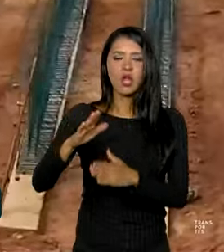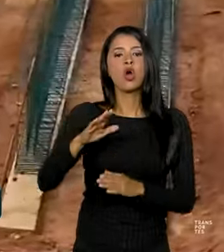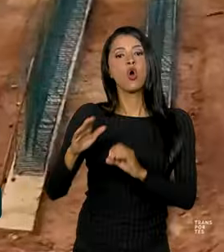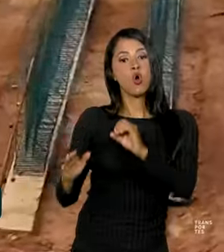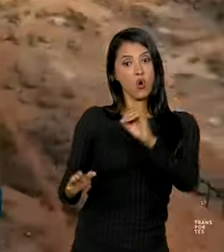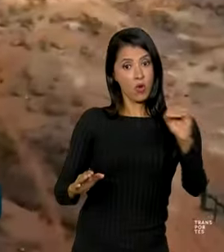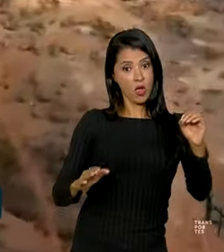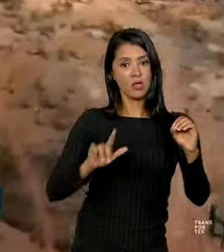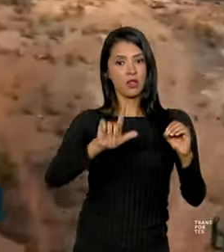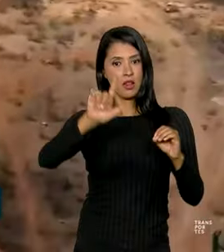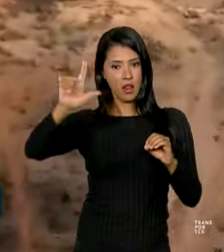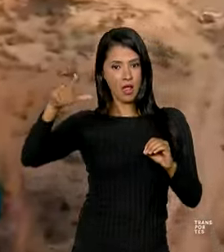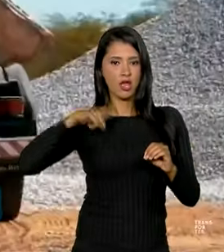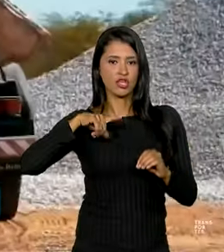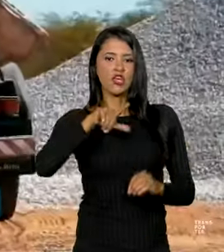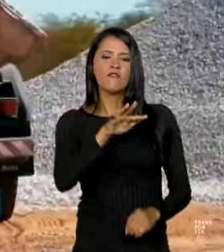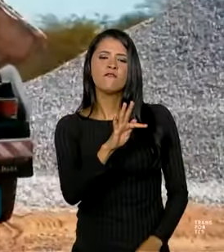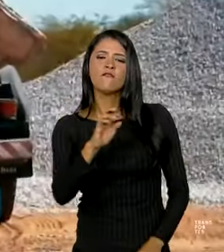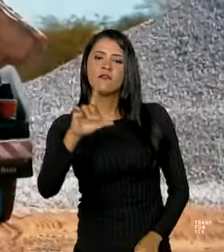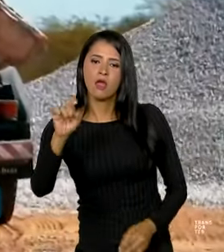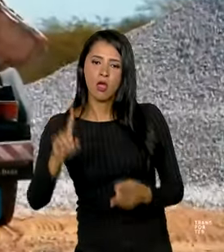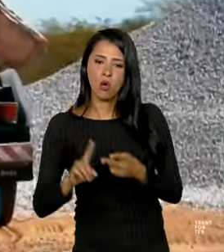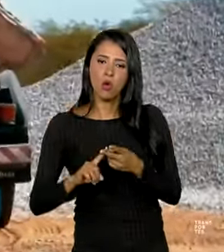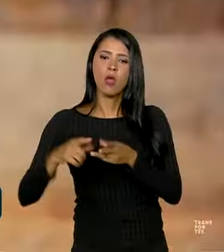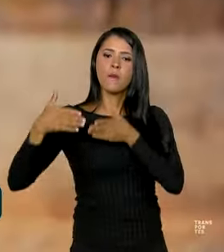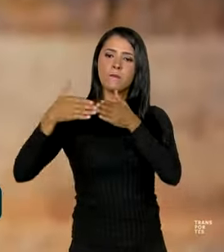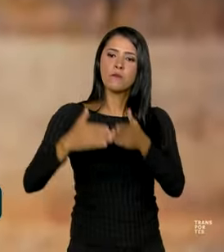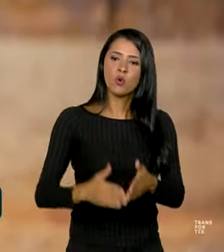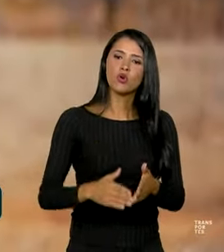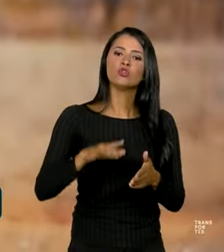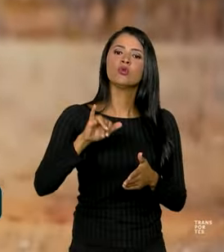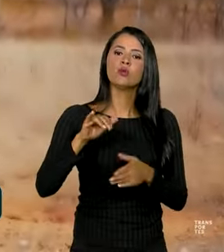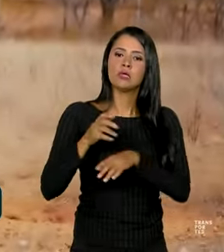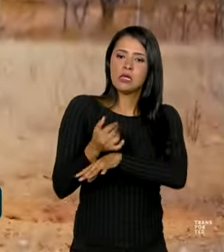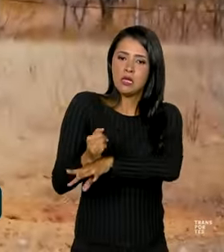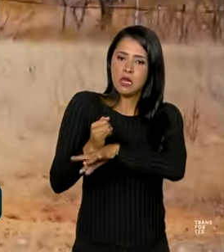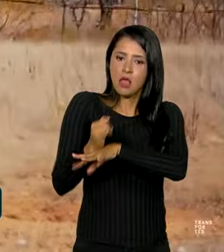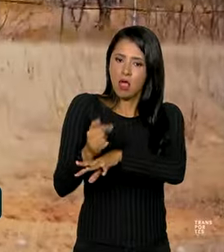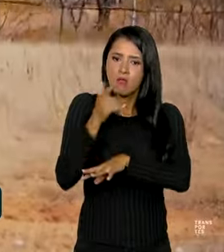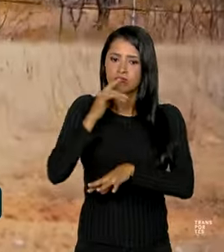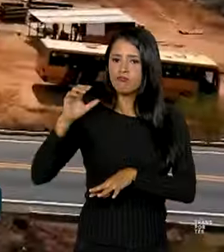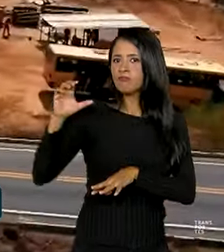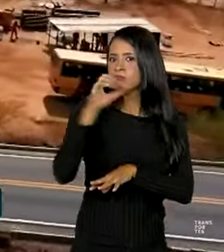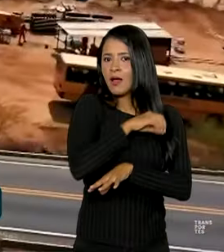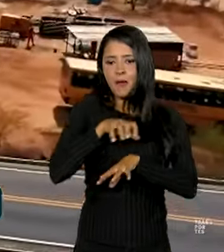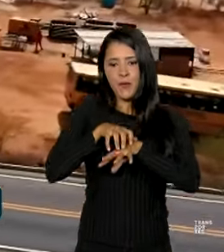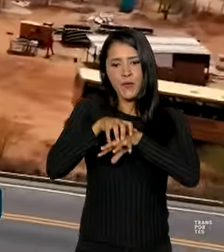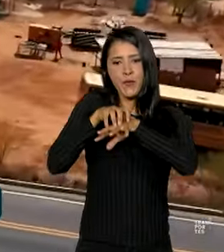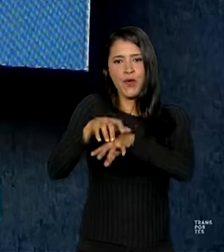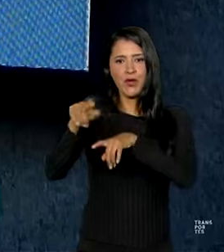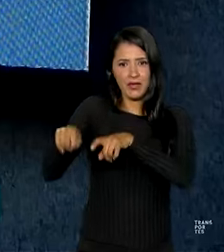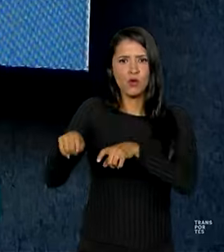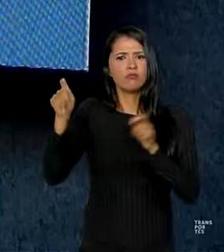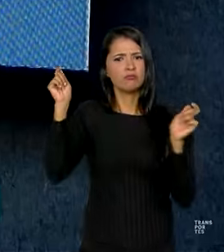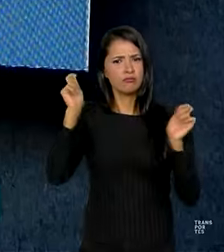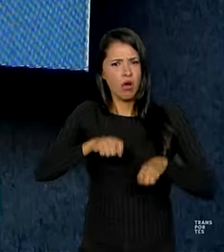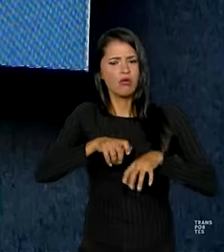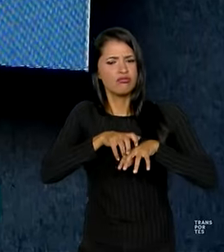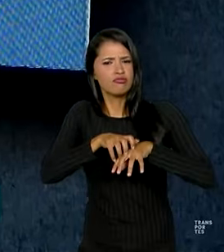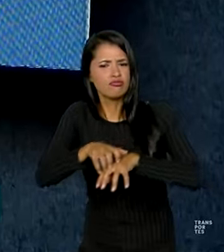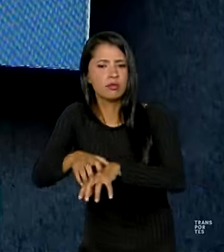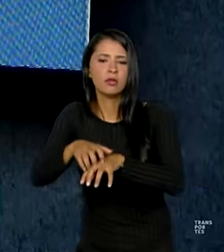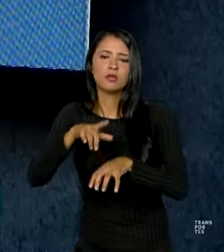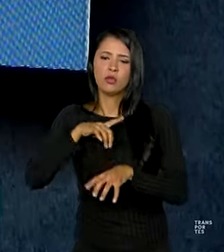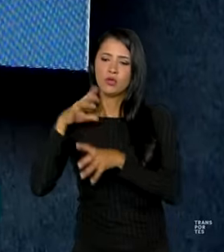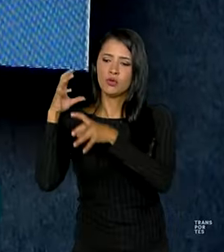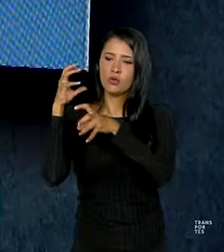-Leste, a Fiol, e o Porto de Ilhéus ganham eficiência e economia para o transporte da produção agrícola. Nós temos um orçamento